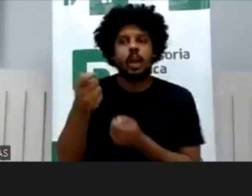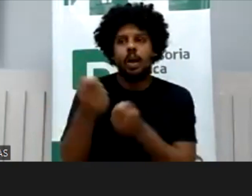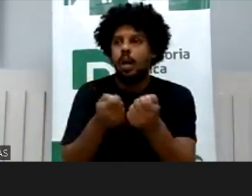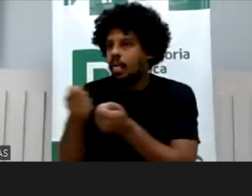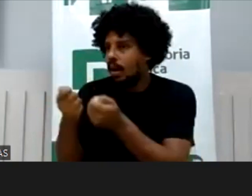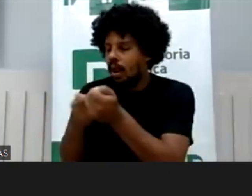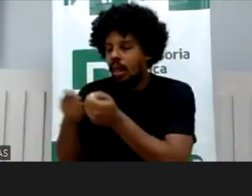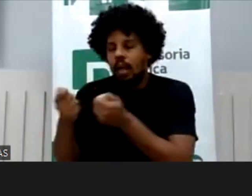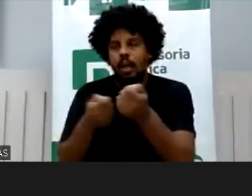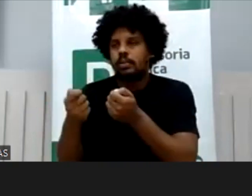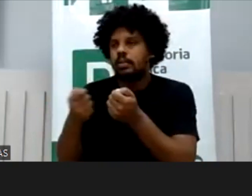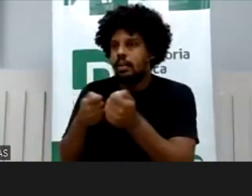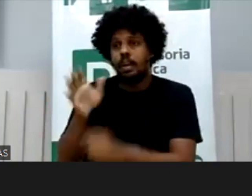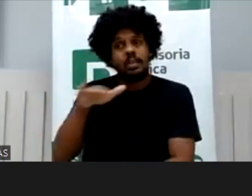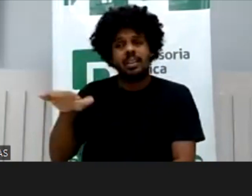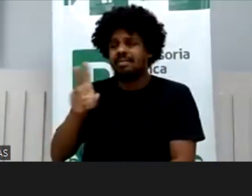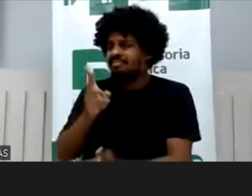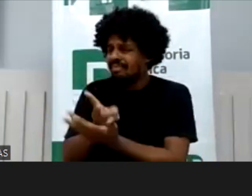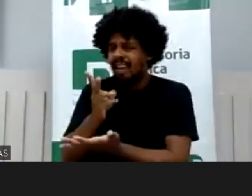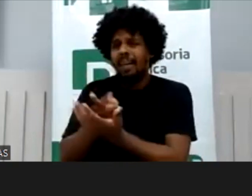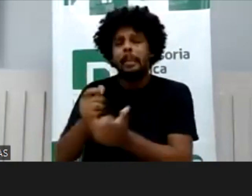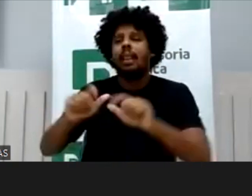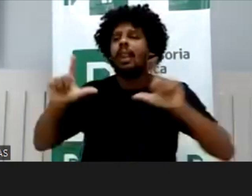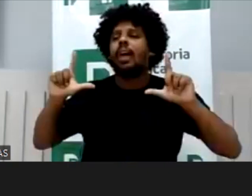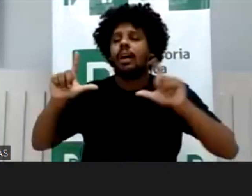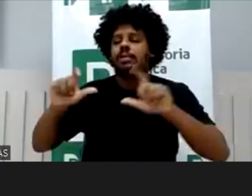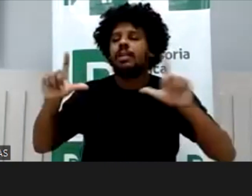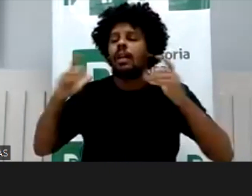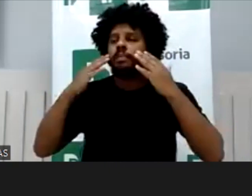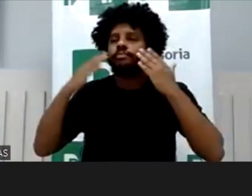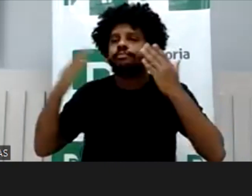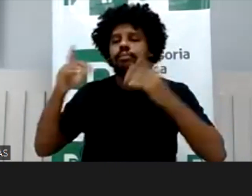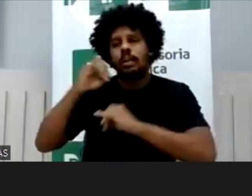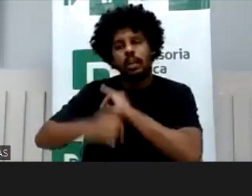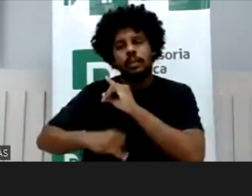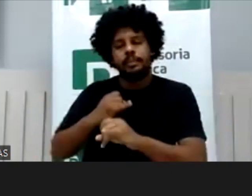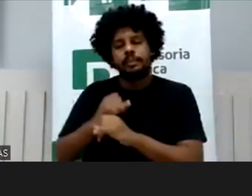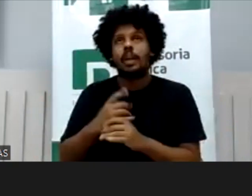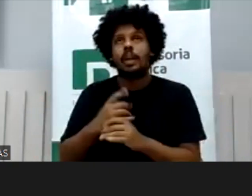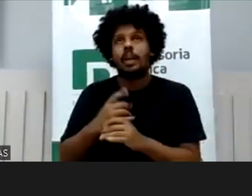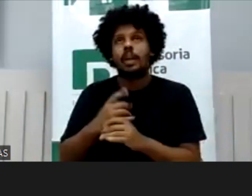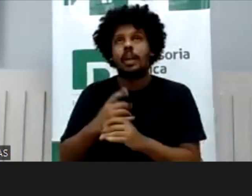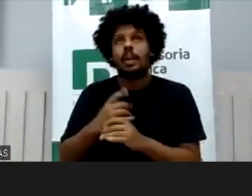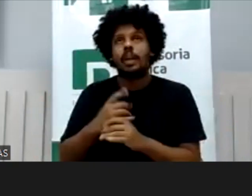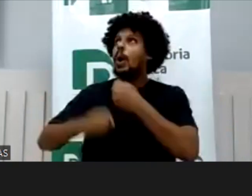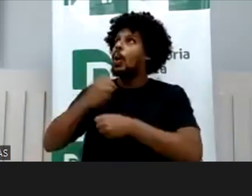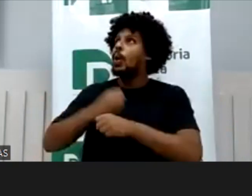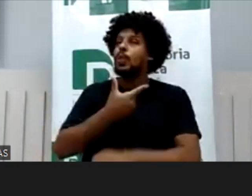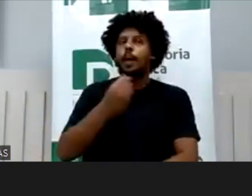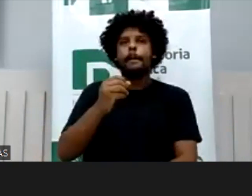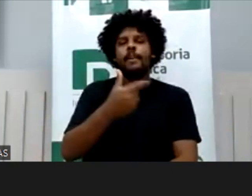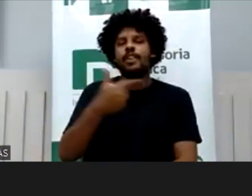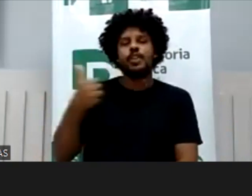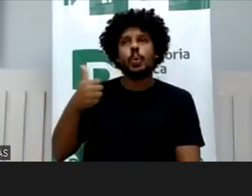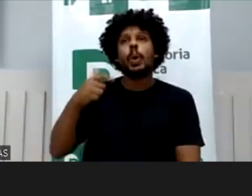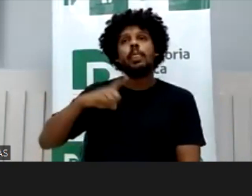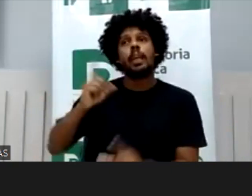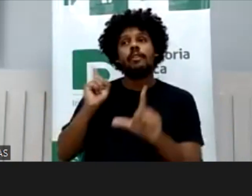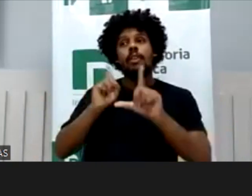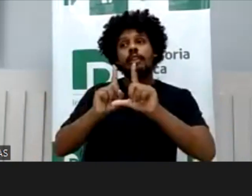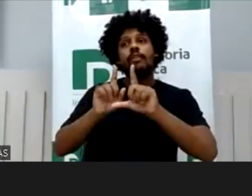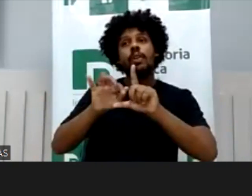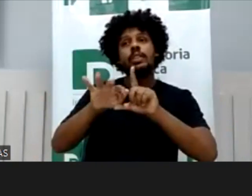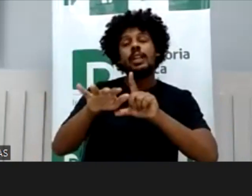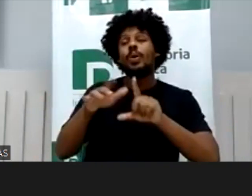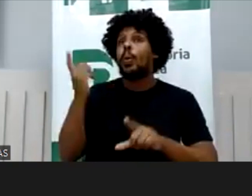e que como está acontecendo é, acho que 2020 ou 2021, o influenciador digital que mais ganhou dinheiro com o YouTube no mundo foi um menino